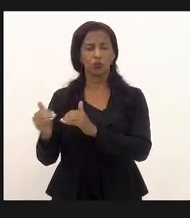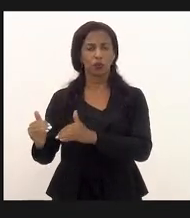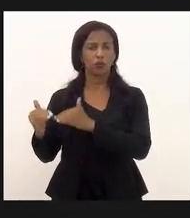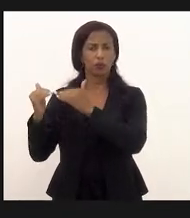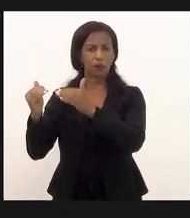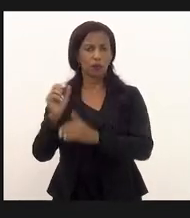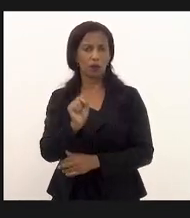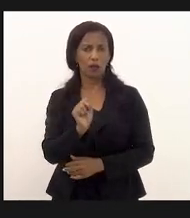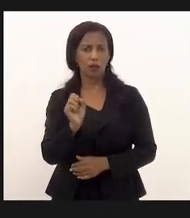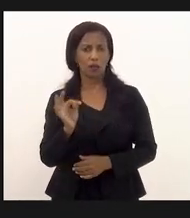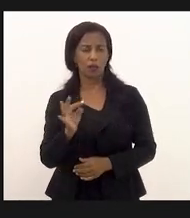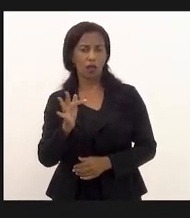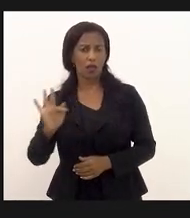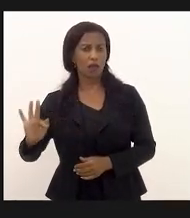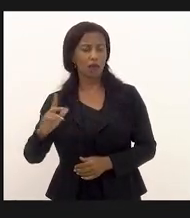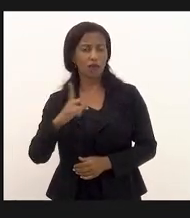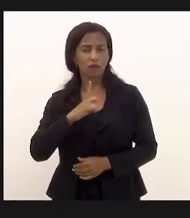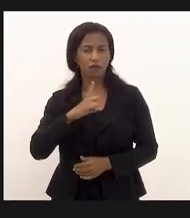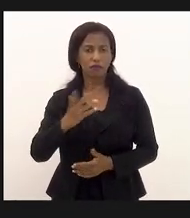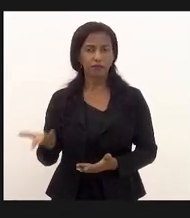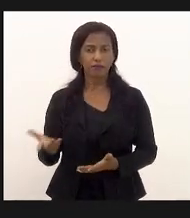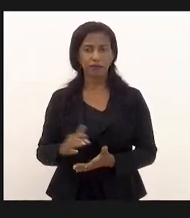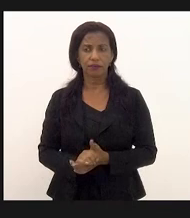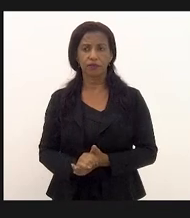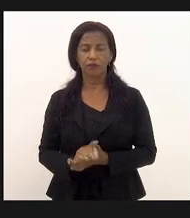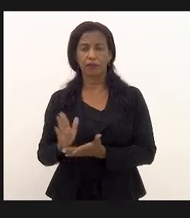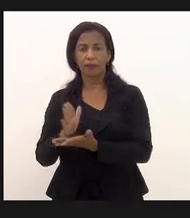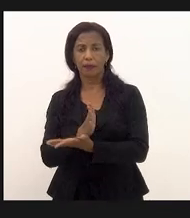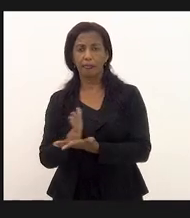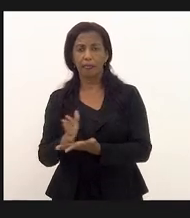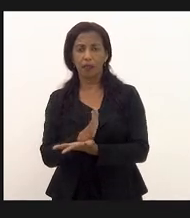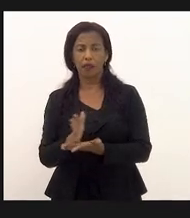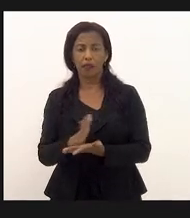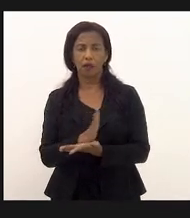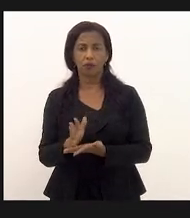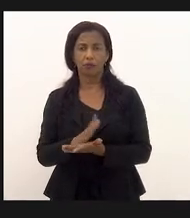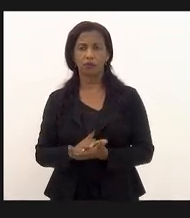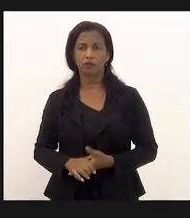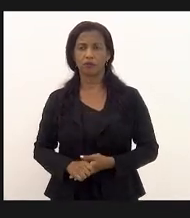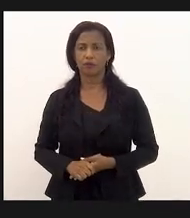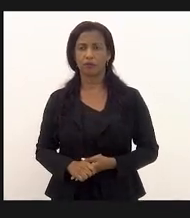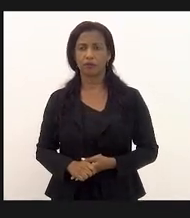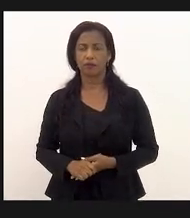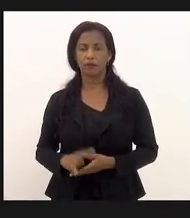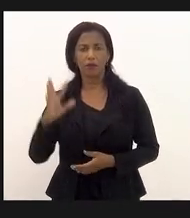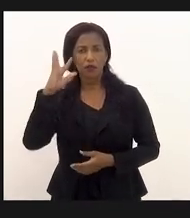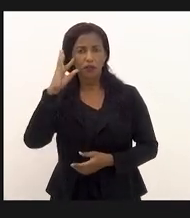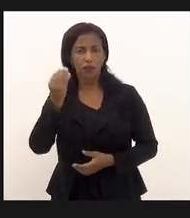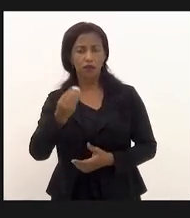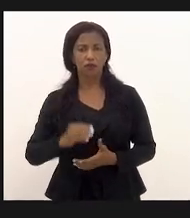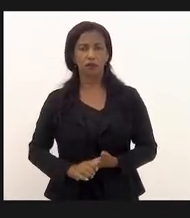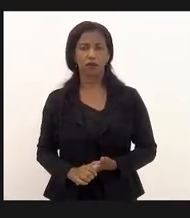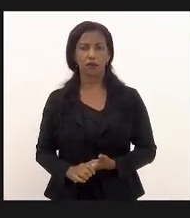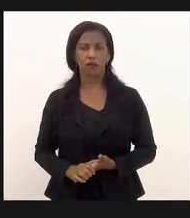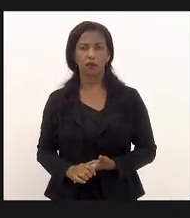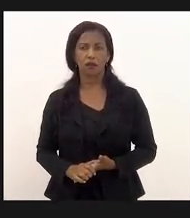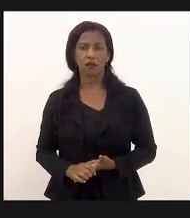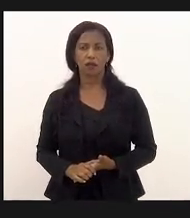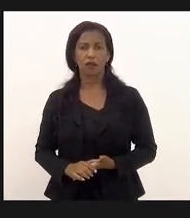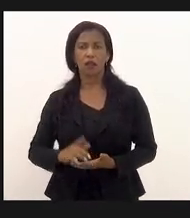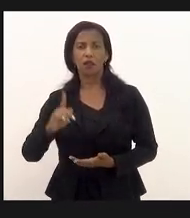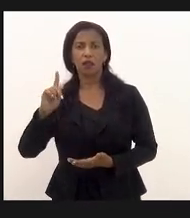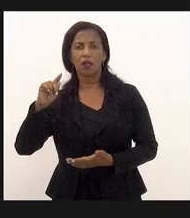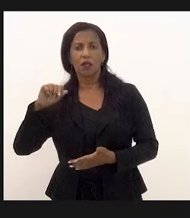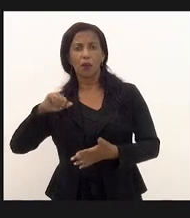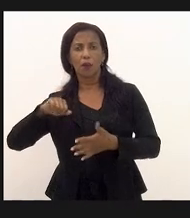Tribunal Federal que isso tenha que ter alguma alguma decisão que não impeça a polícia